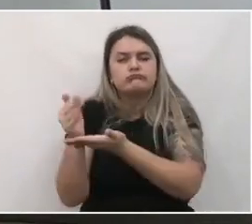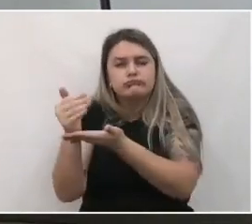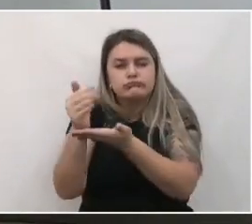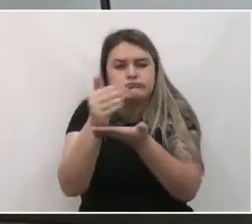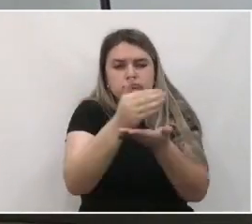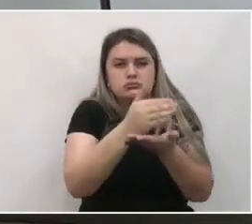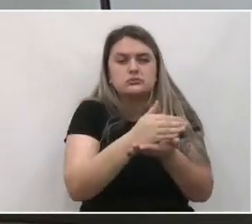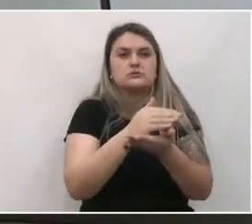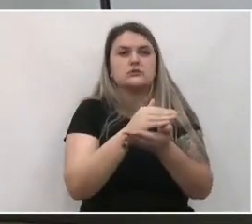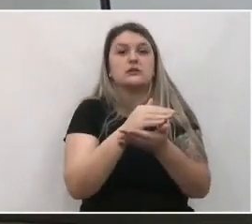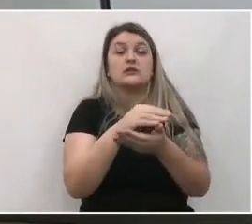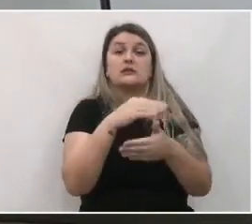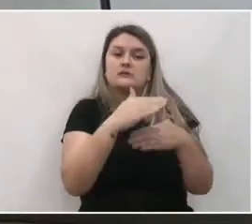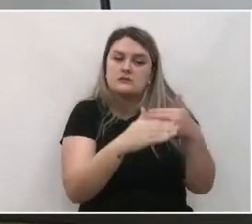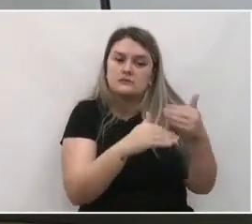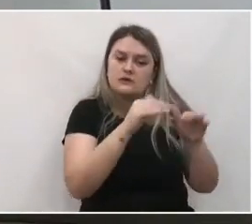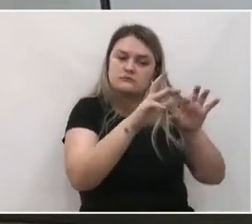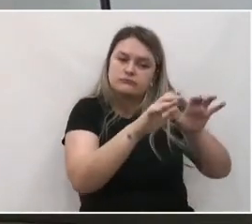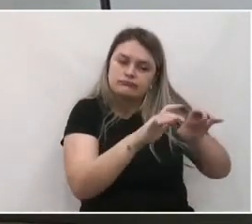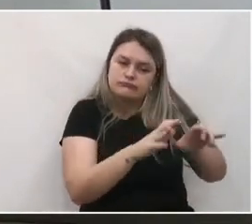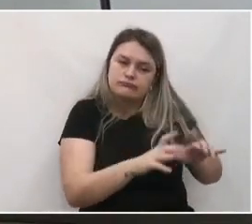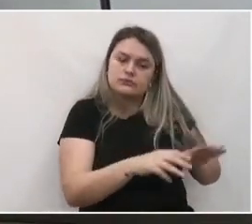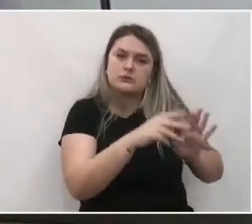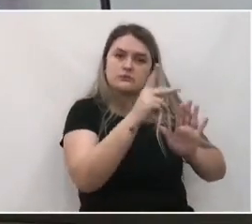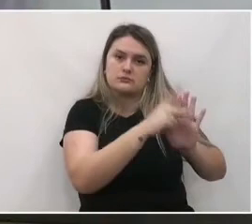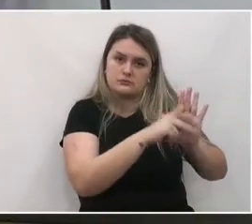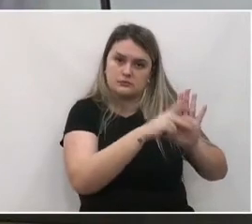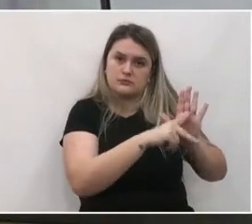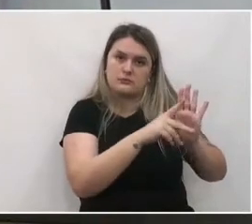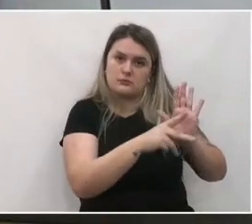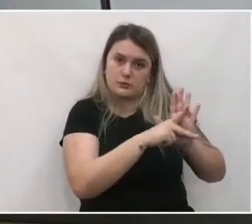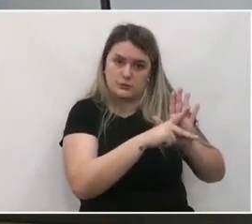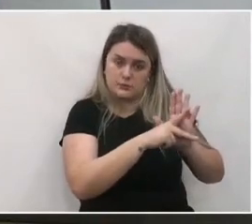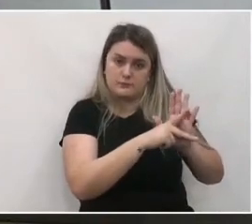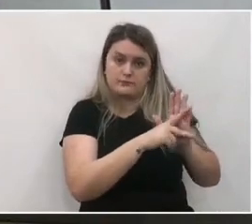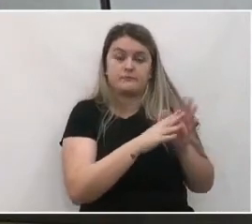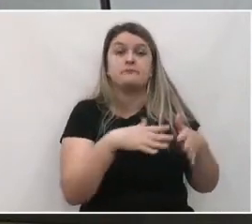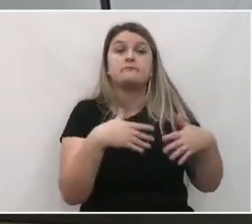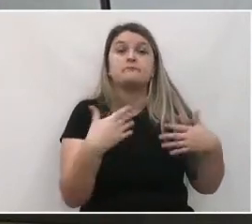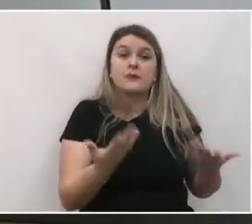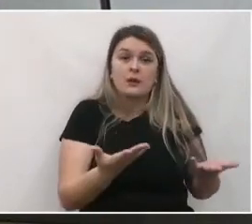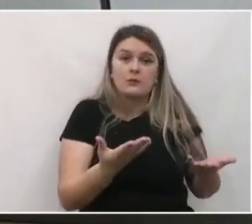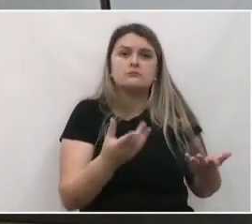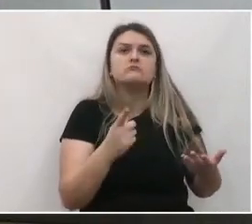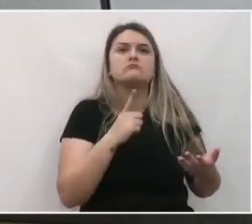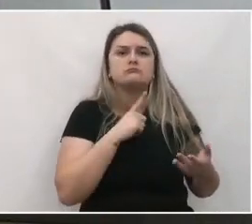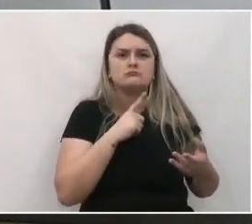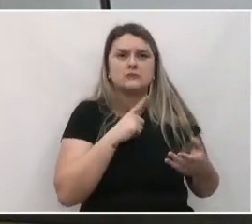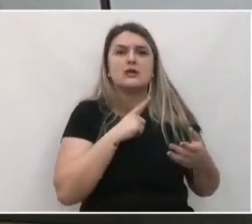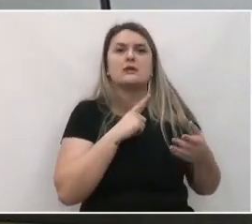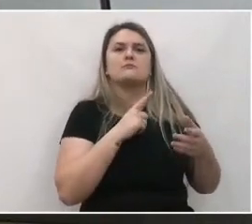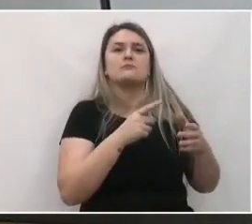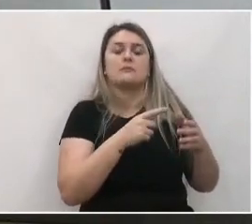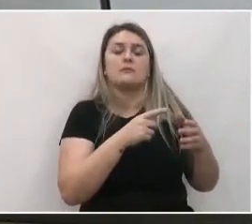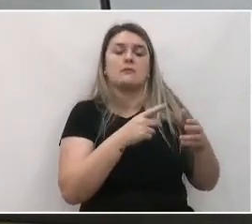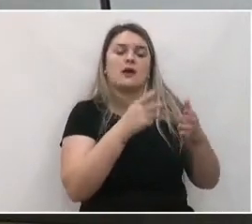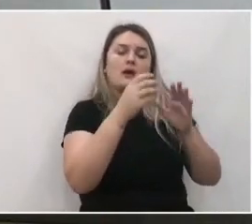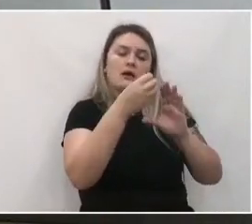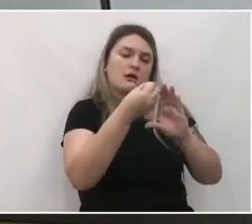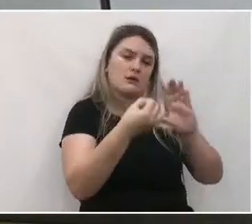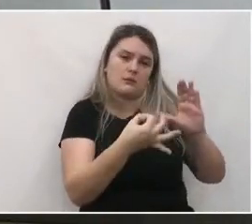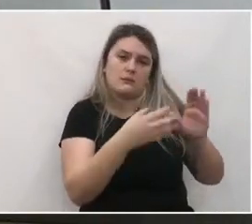desenvolver um documento de Plano Diretor. ou seja, há uma dimensão técnica, mas também